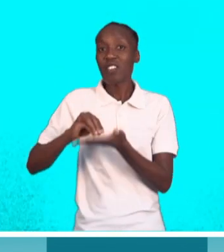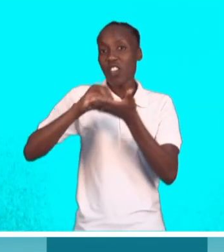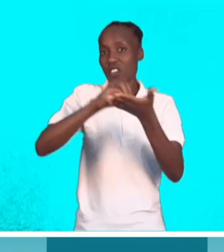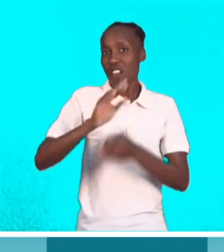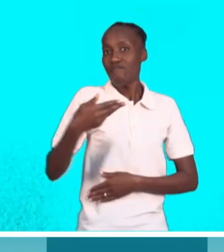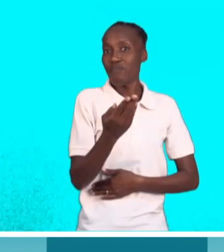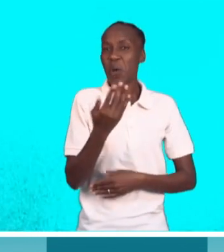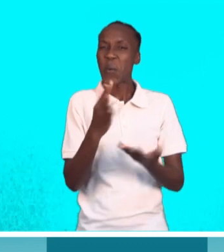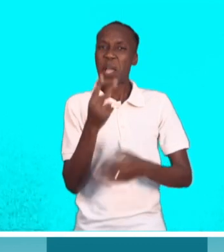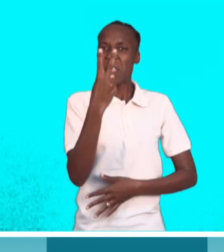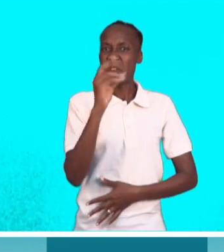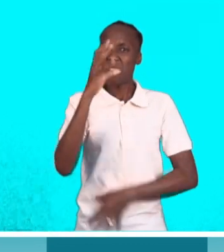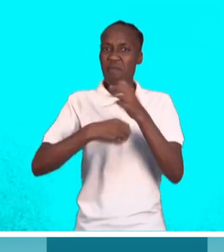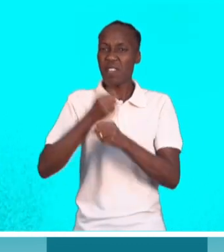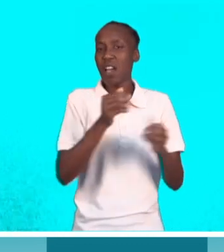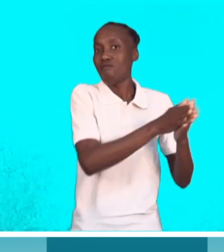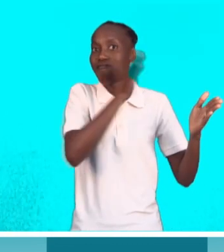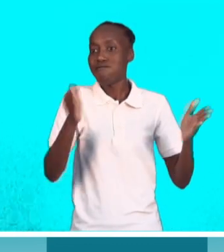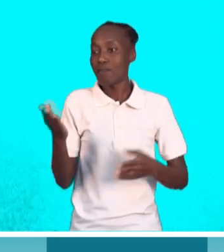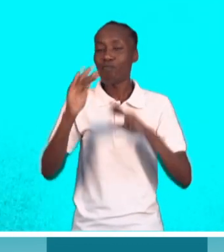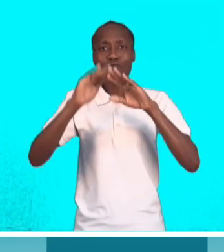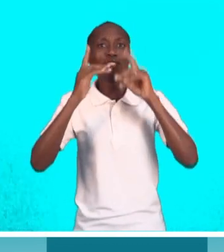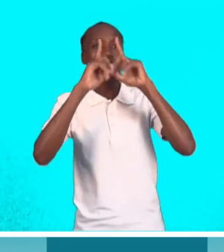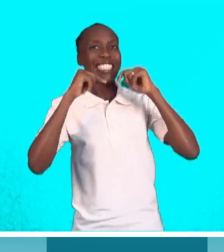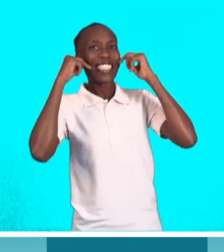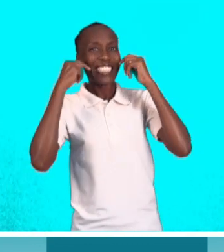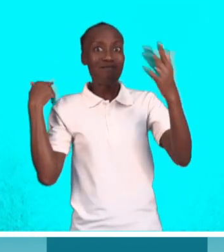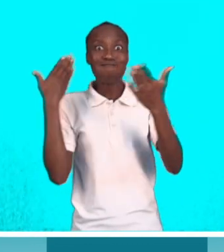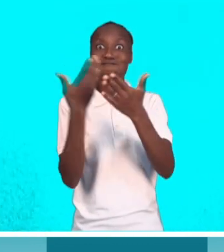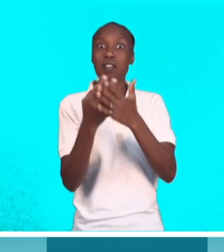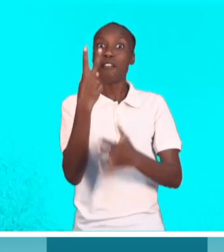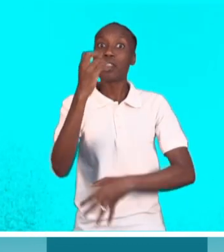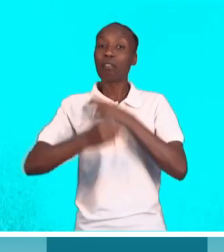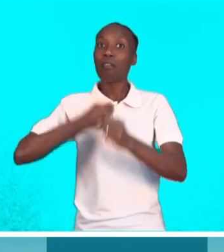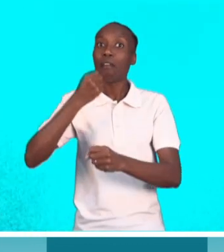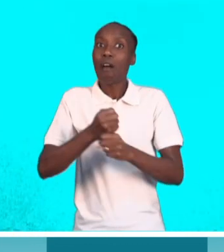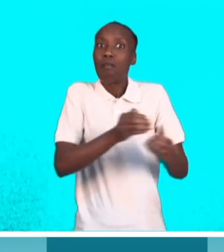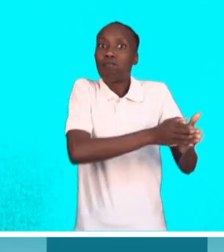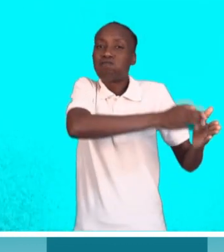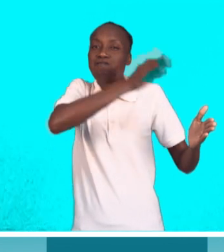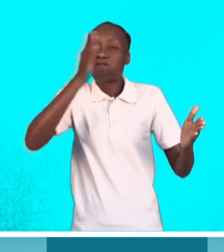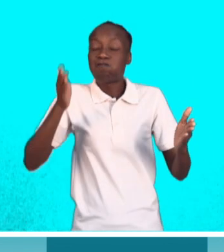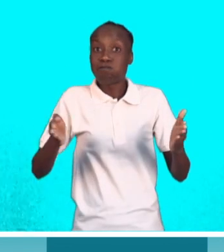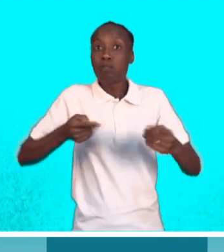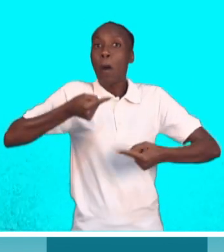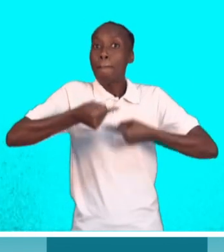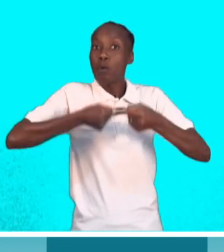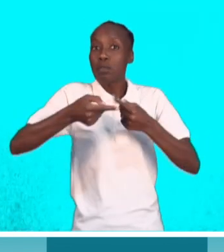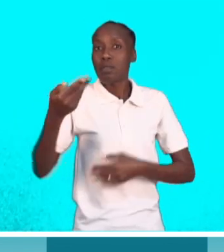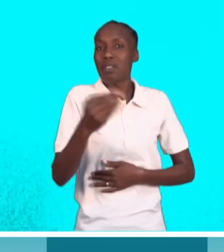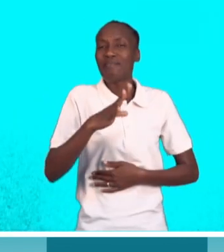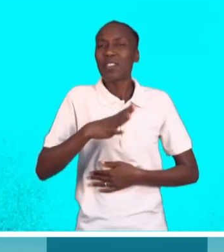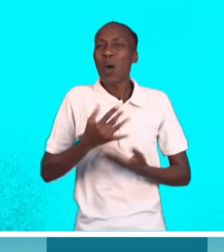há quase duas décadas. Estou feliz porque fiquei com o processo durante 20 anos e